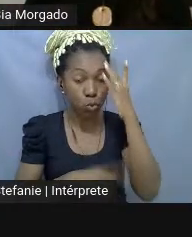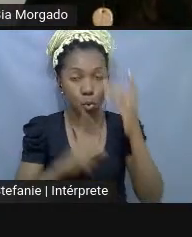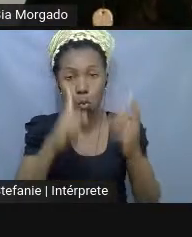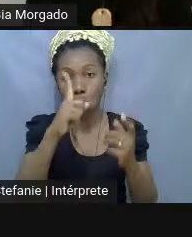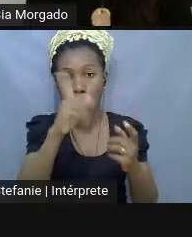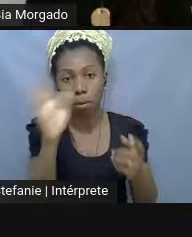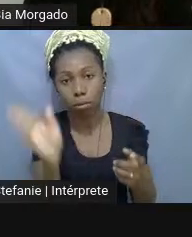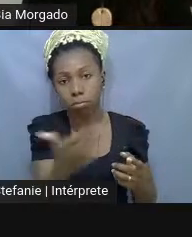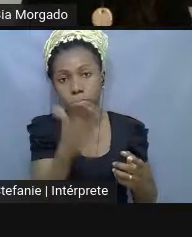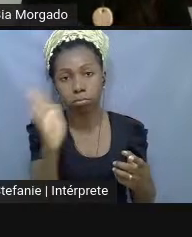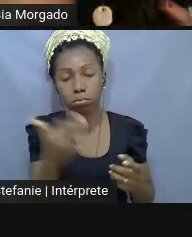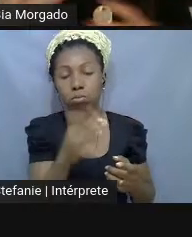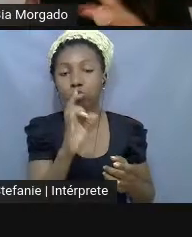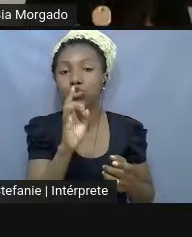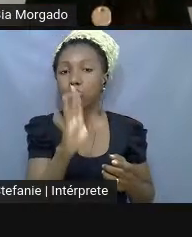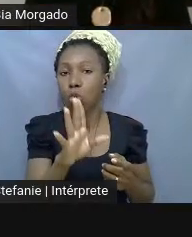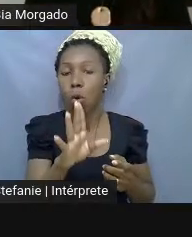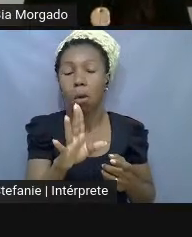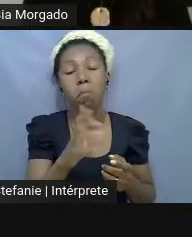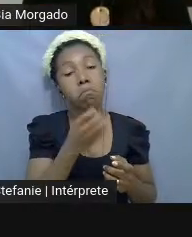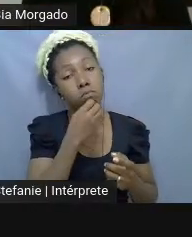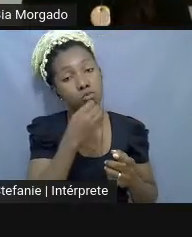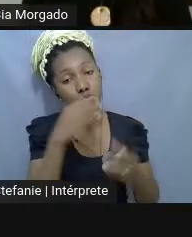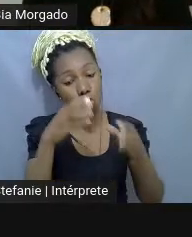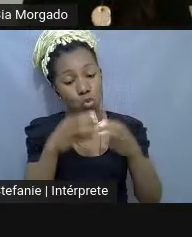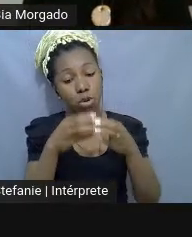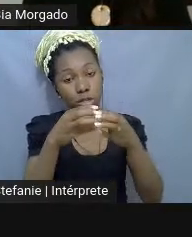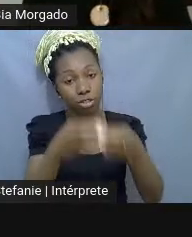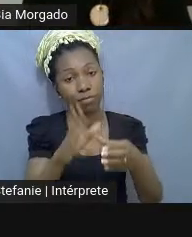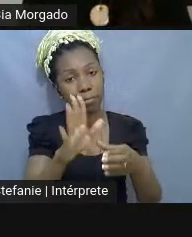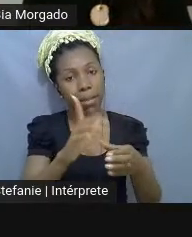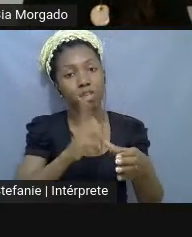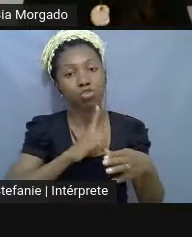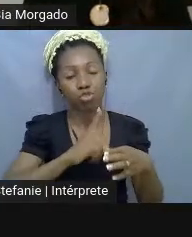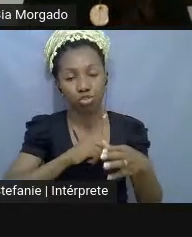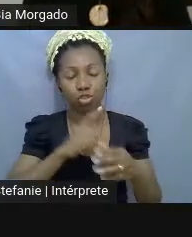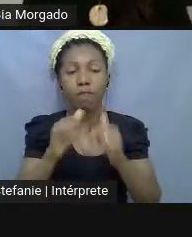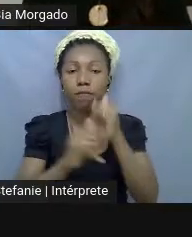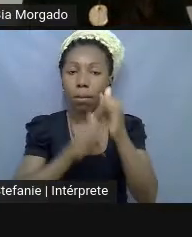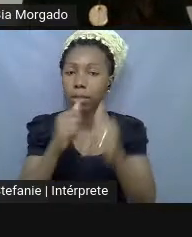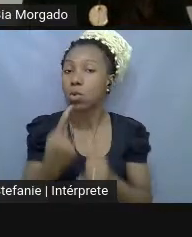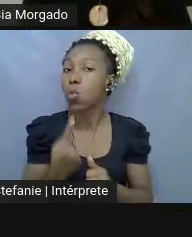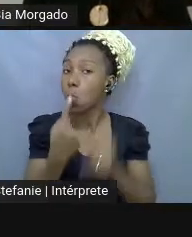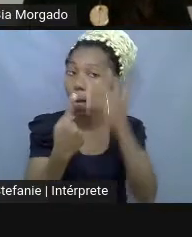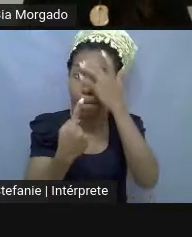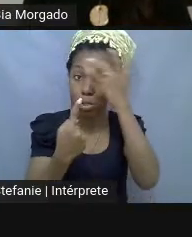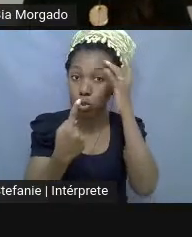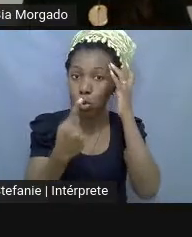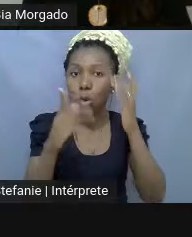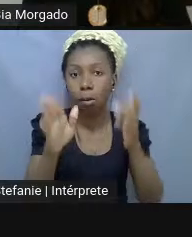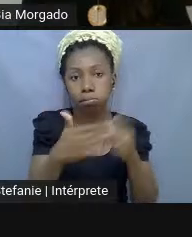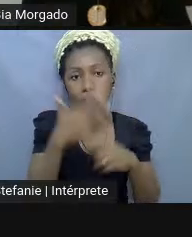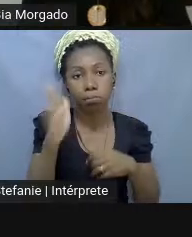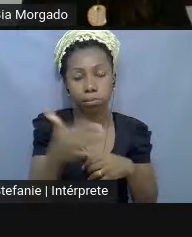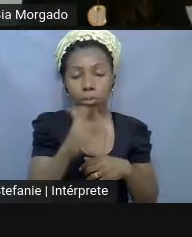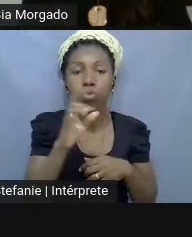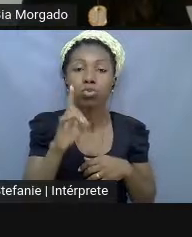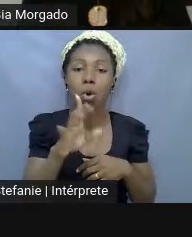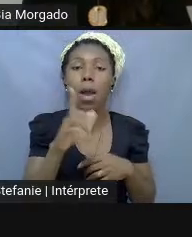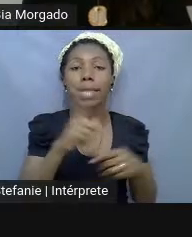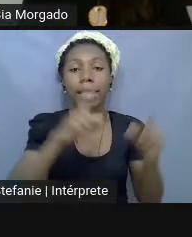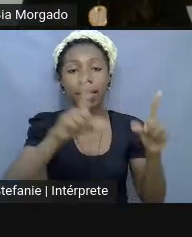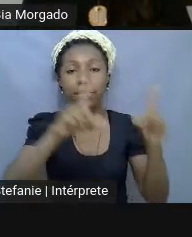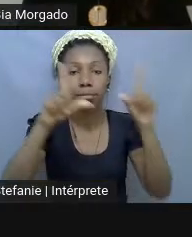várias pessoas podem entrar em algum momento, mas ele sinalizava com instruções, né, nesse espaço. Aqui a pode ver na segunda foto alguns dos